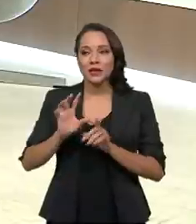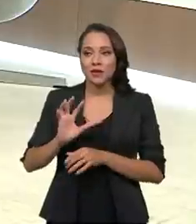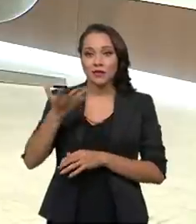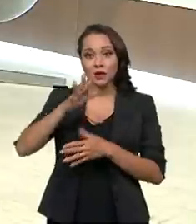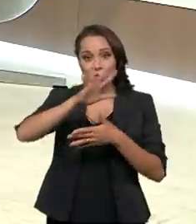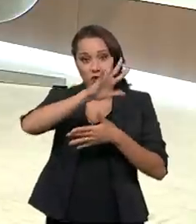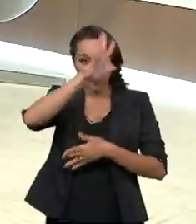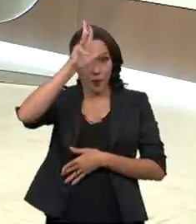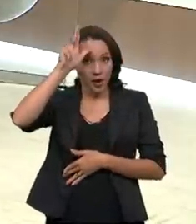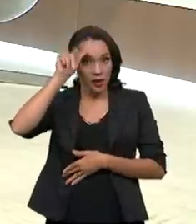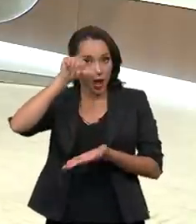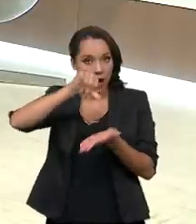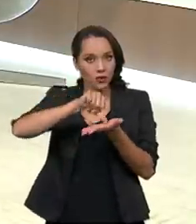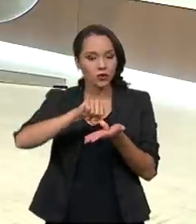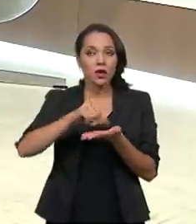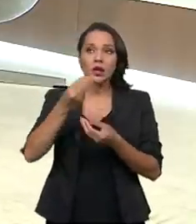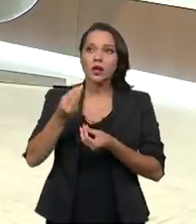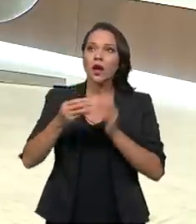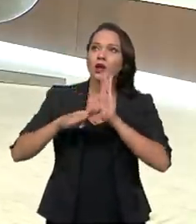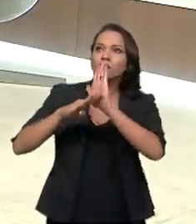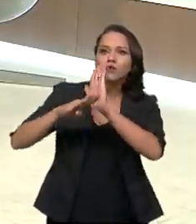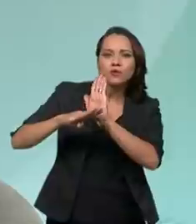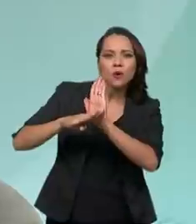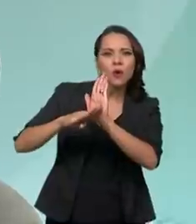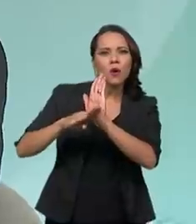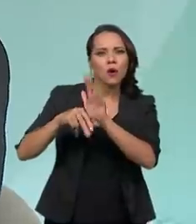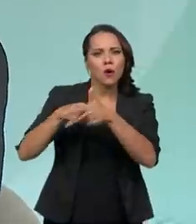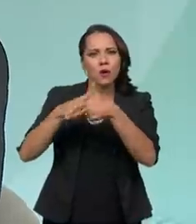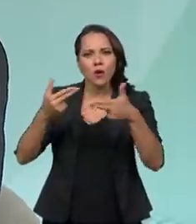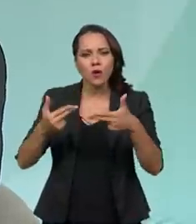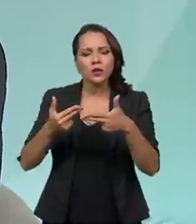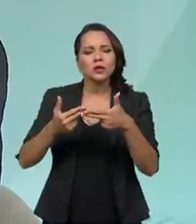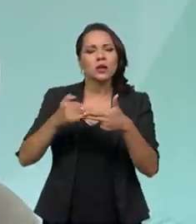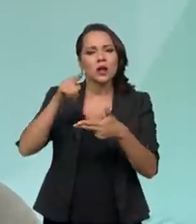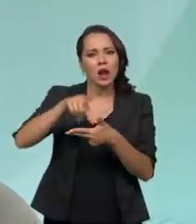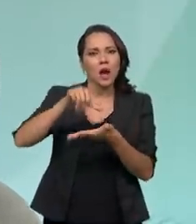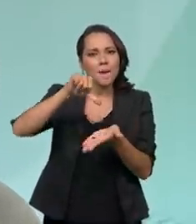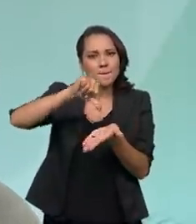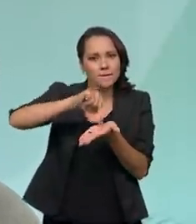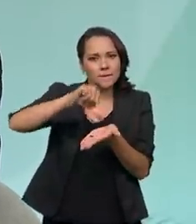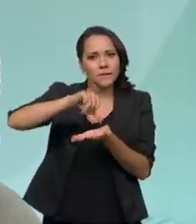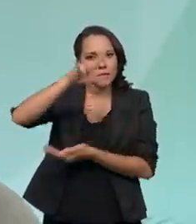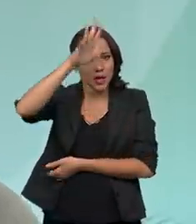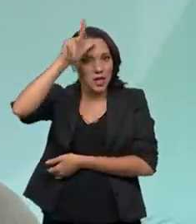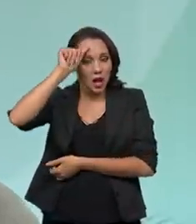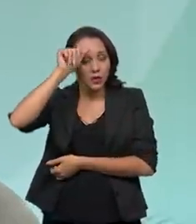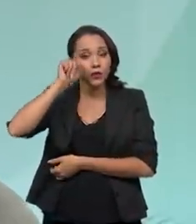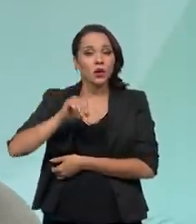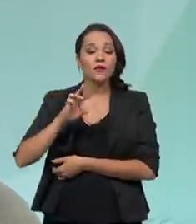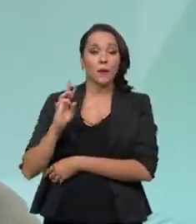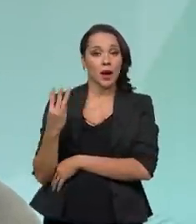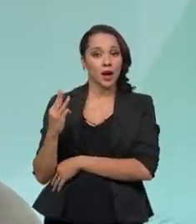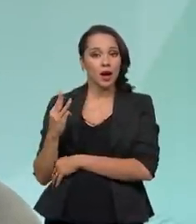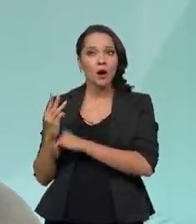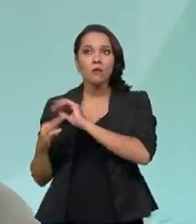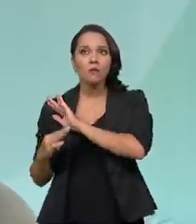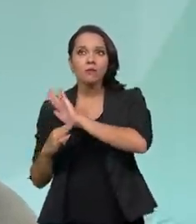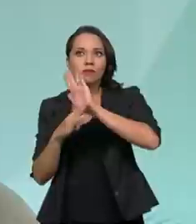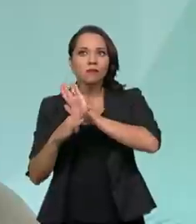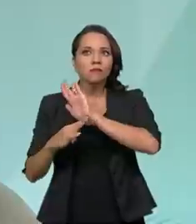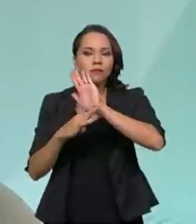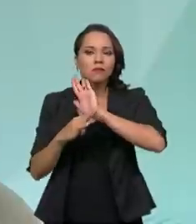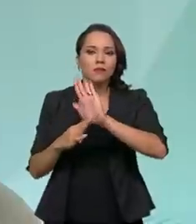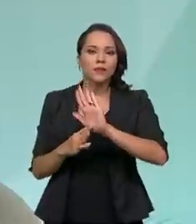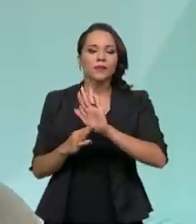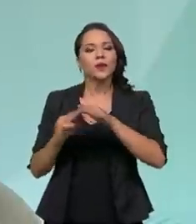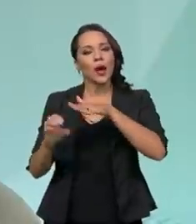Manaus, quem abasteceu de meios Manaus que colapsou naquele período foi o Maranhão. Então, a